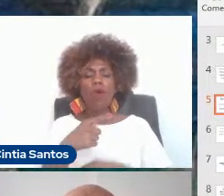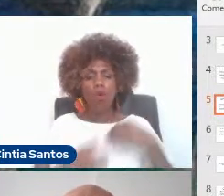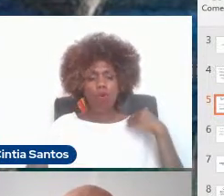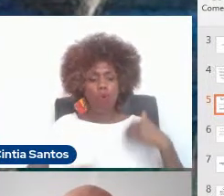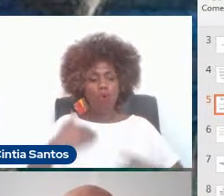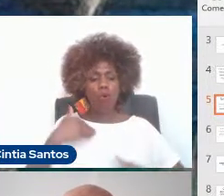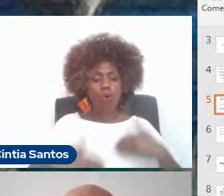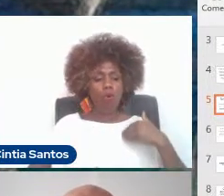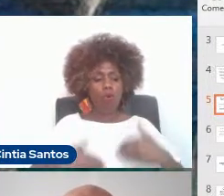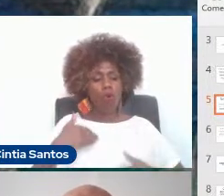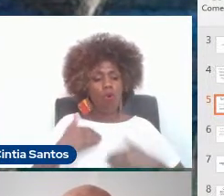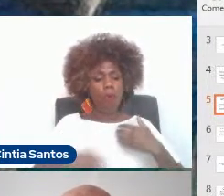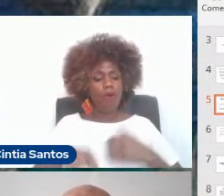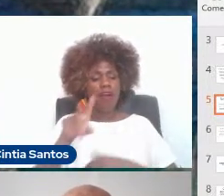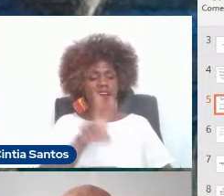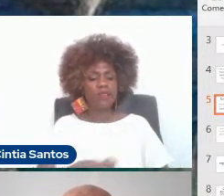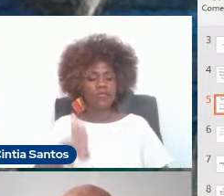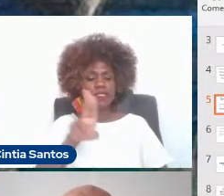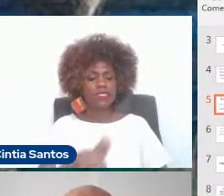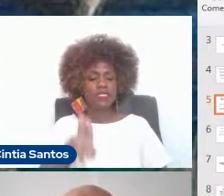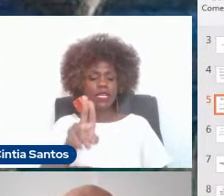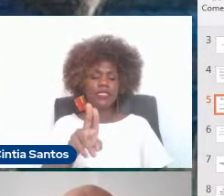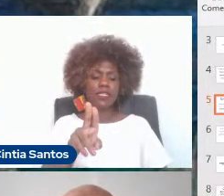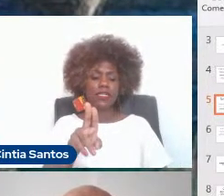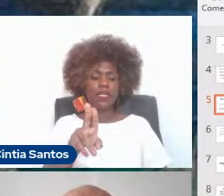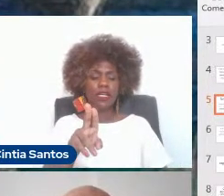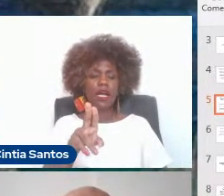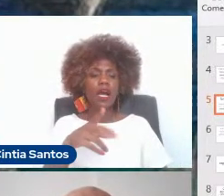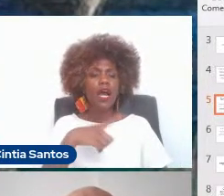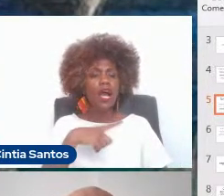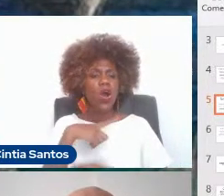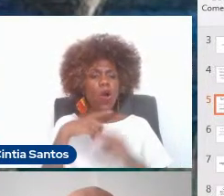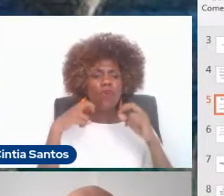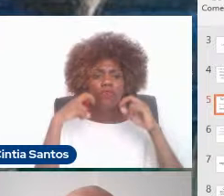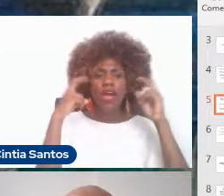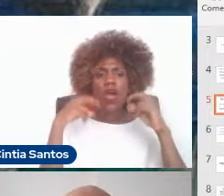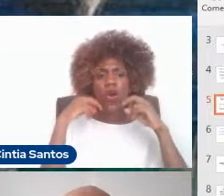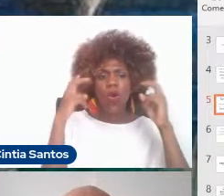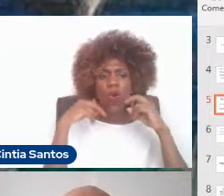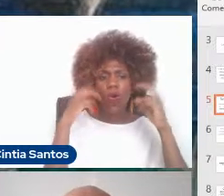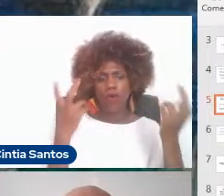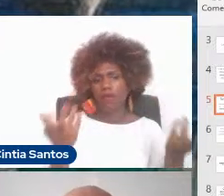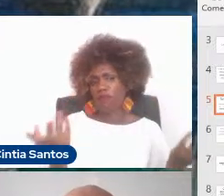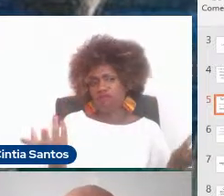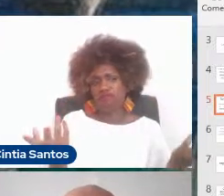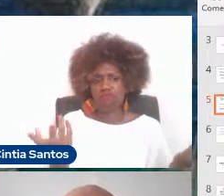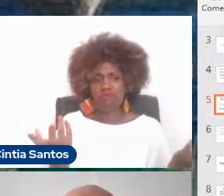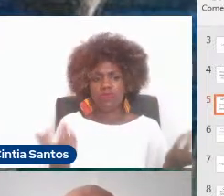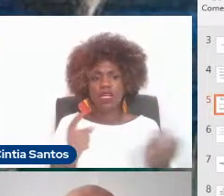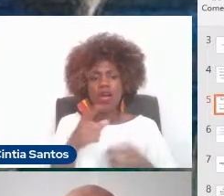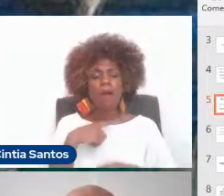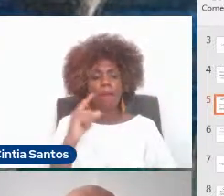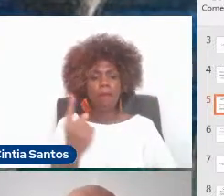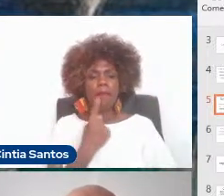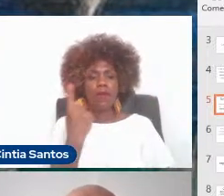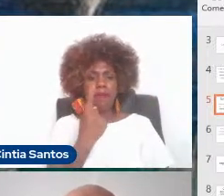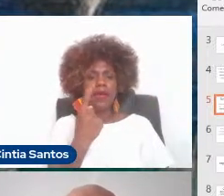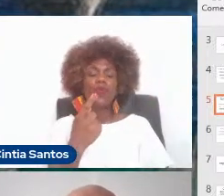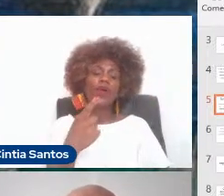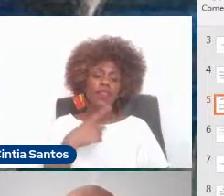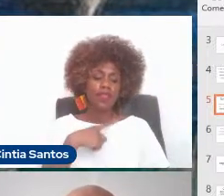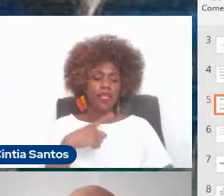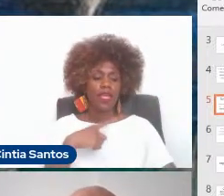tratada com... Realmente, esse termo é apropriado, é com vergonha. Então, em primeiro lugar, há um